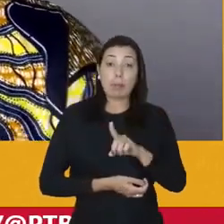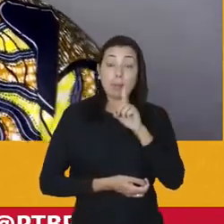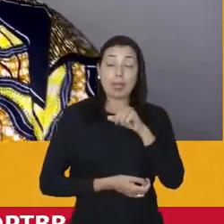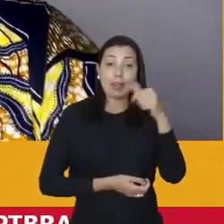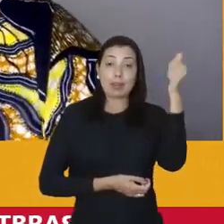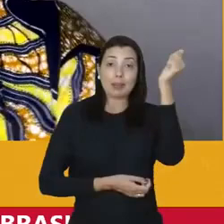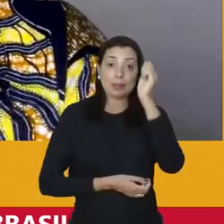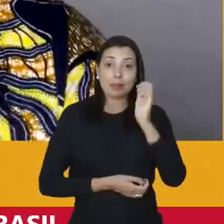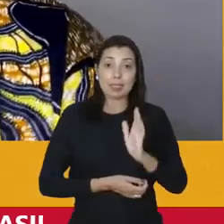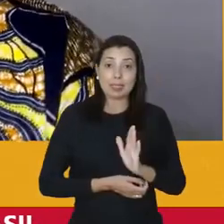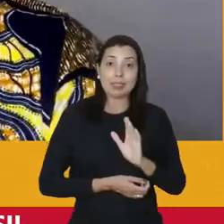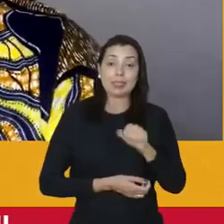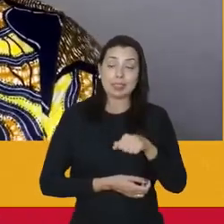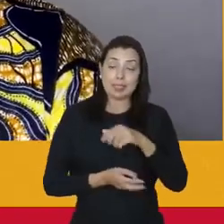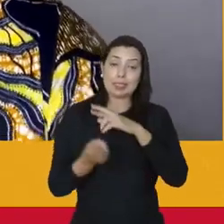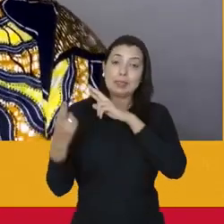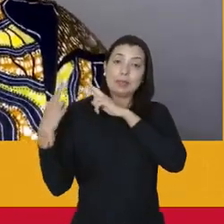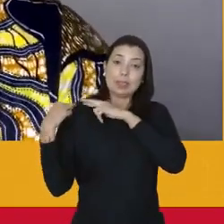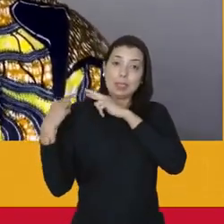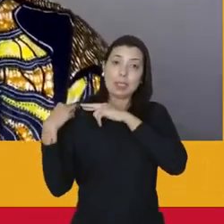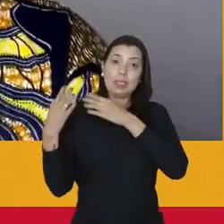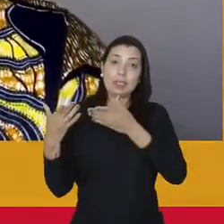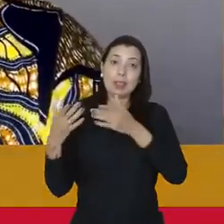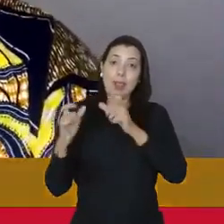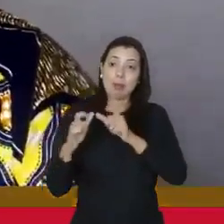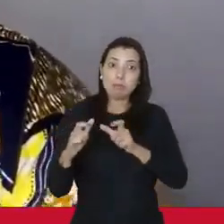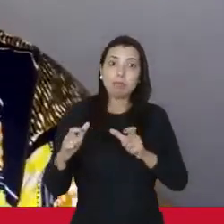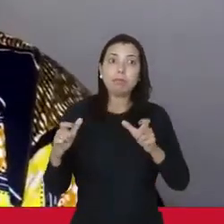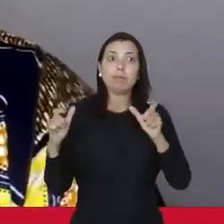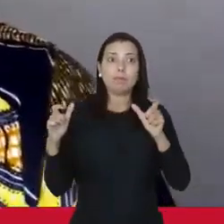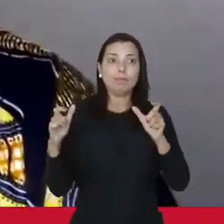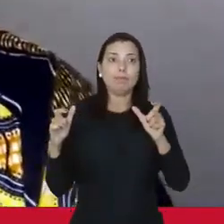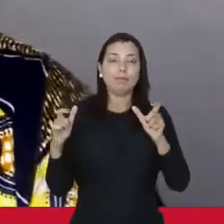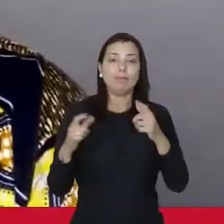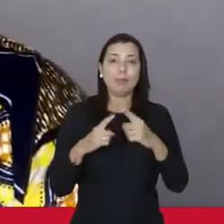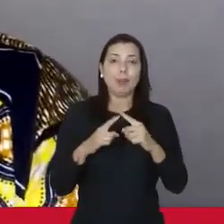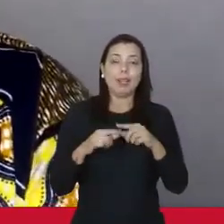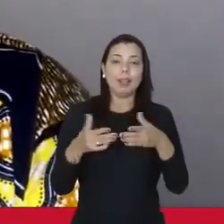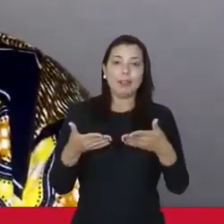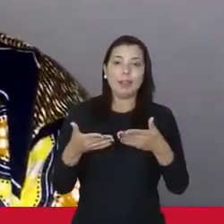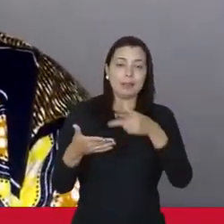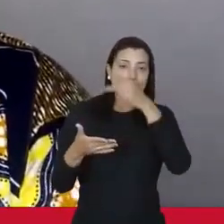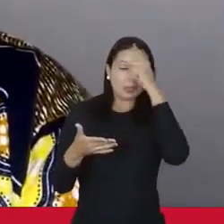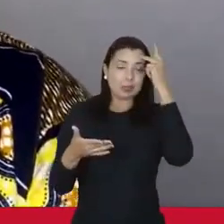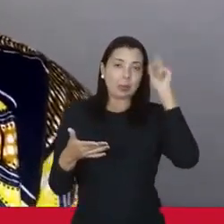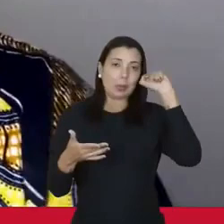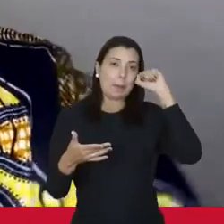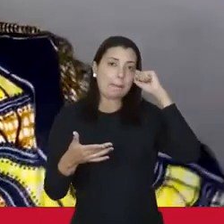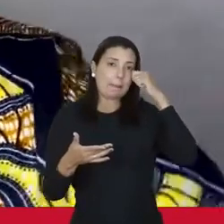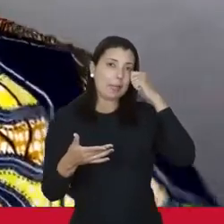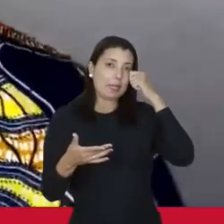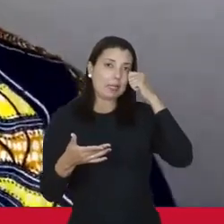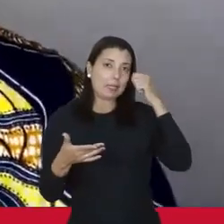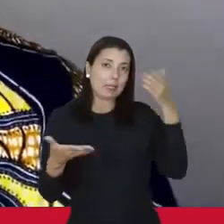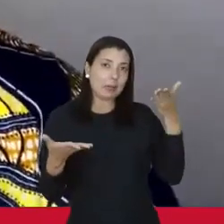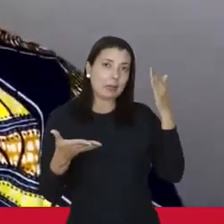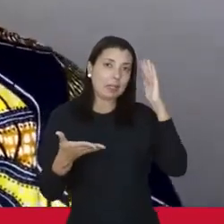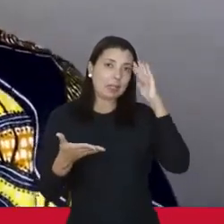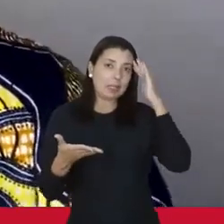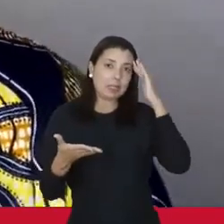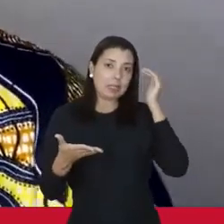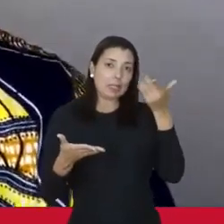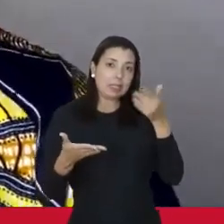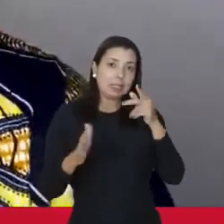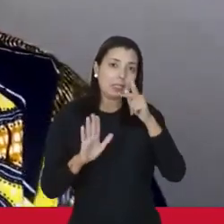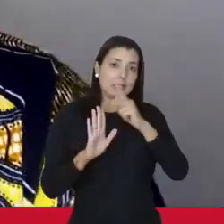do Brasil, é uma responsabilidade gigantesca. Porque quando a gente, enquanto pessoa preta, passa a entender que